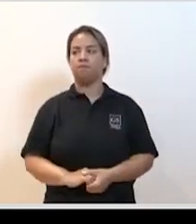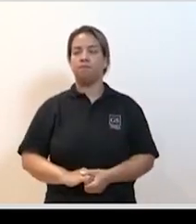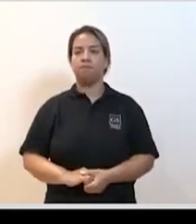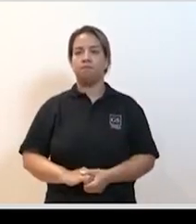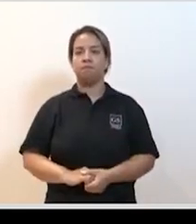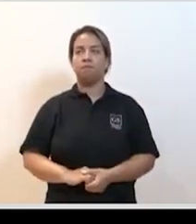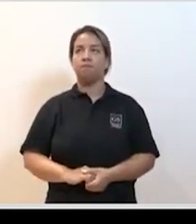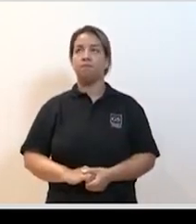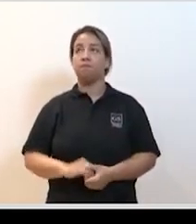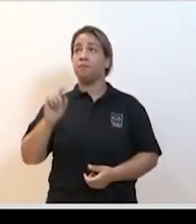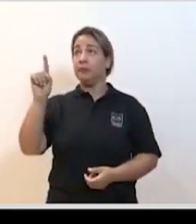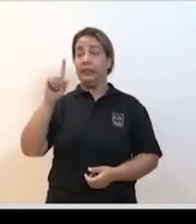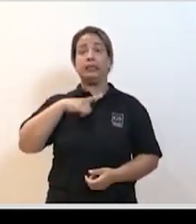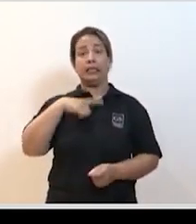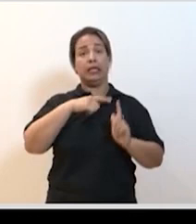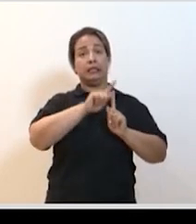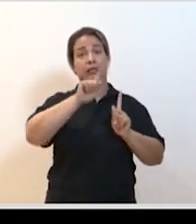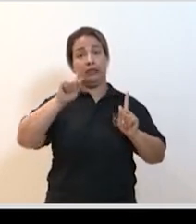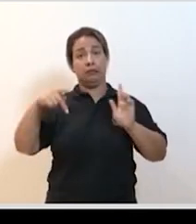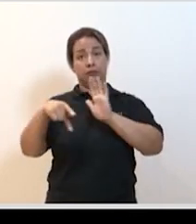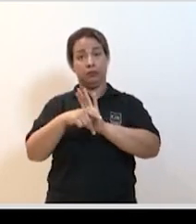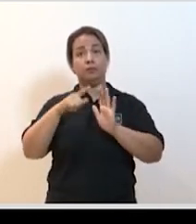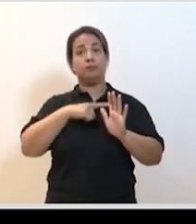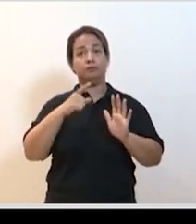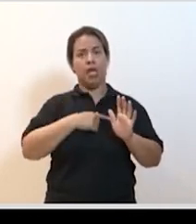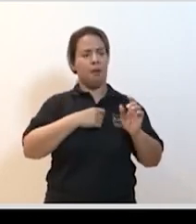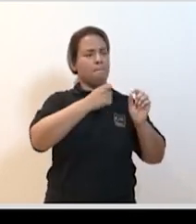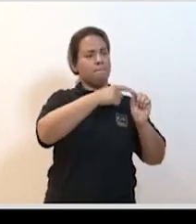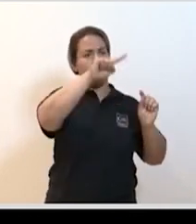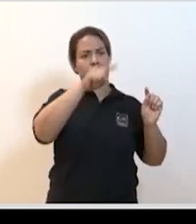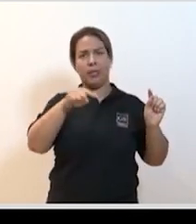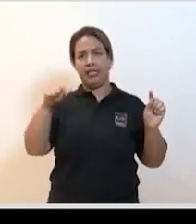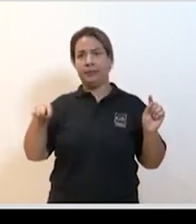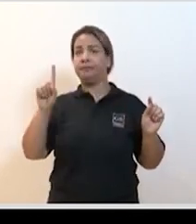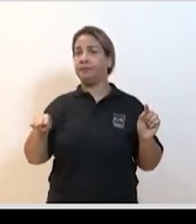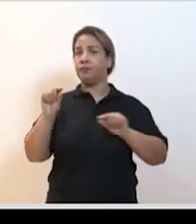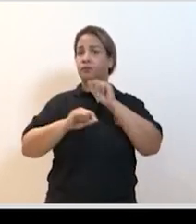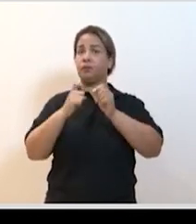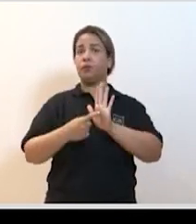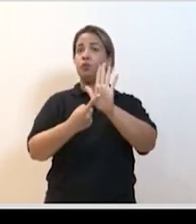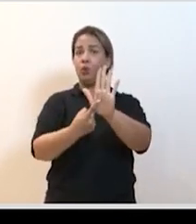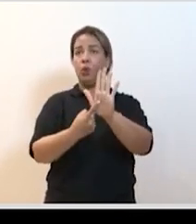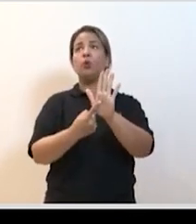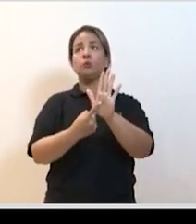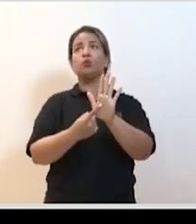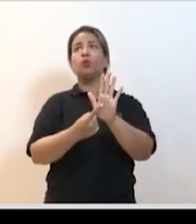e esse é um gráfico que ficou muito conhecido que é o gráfico da Imperial College que mostra justamente